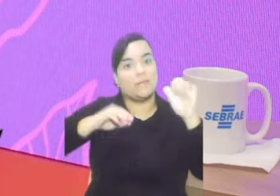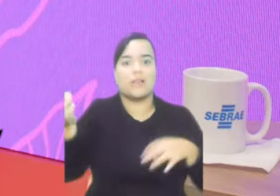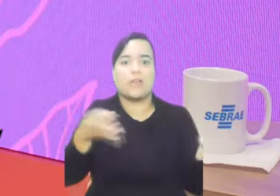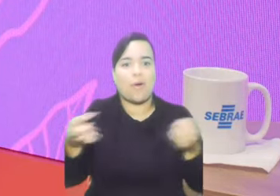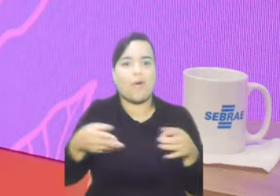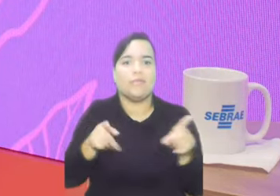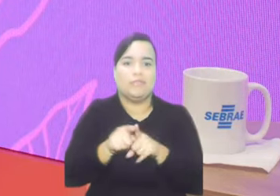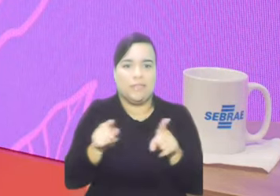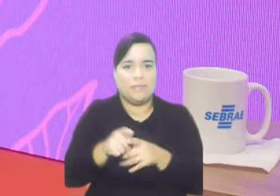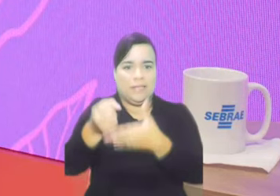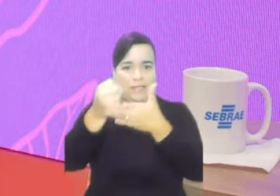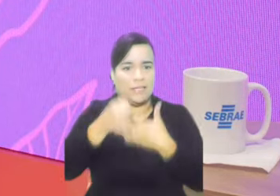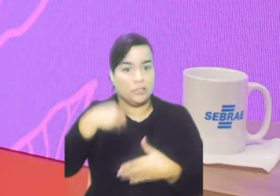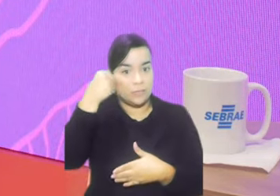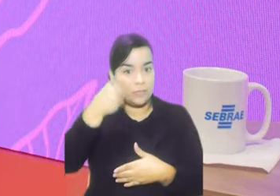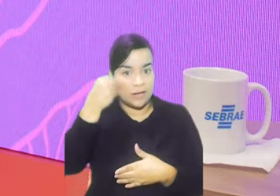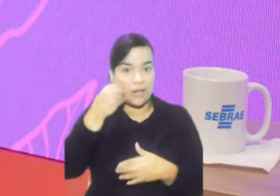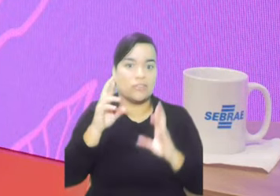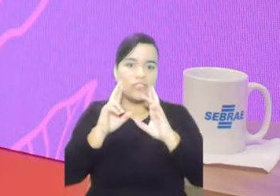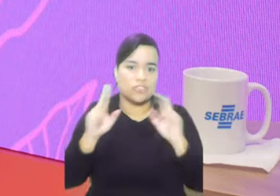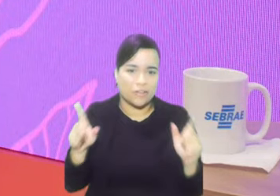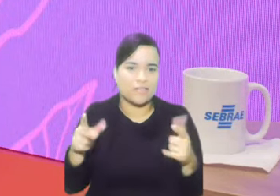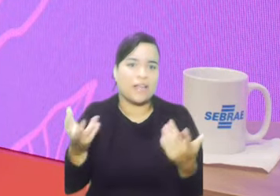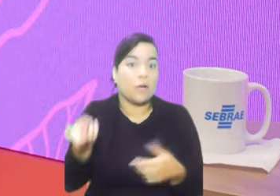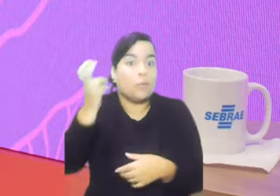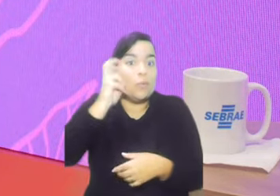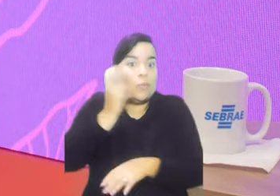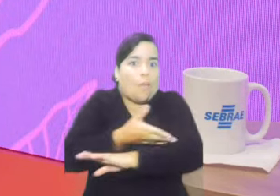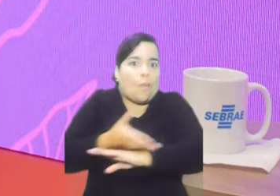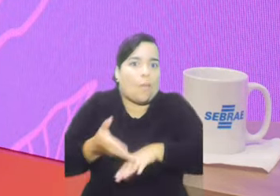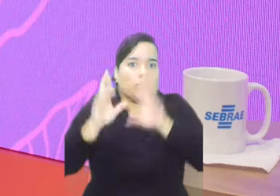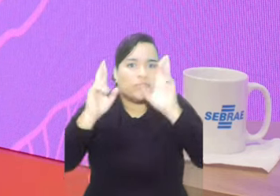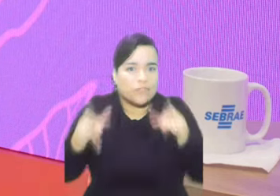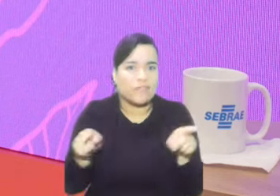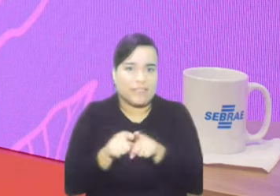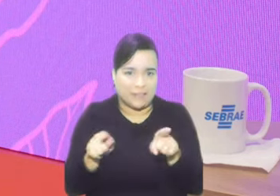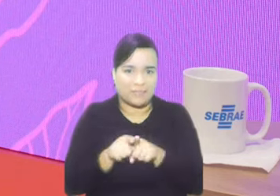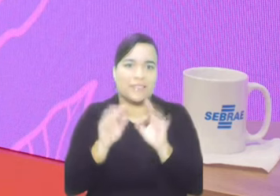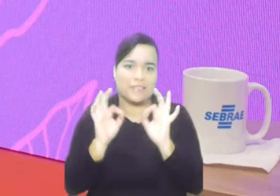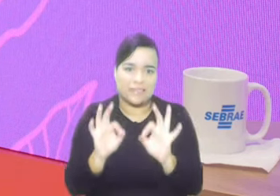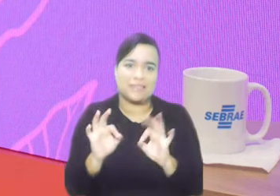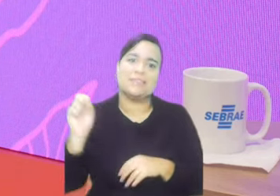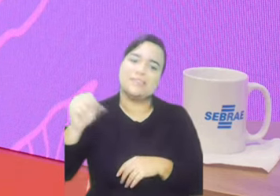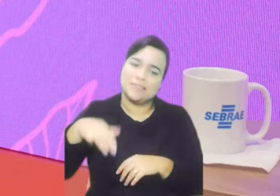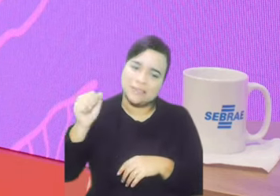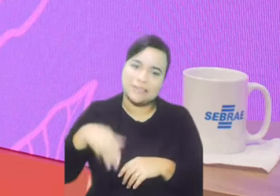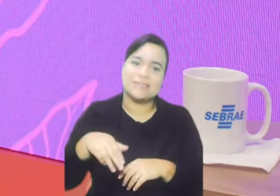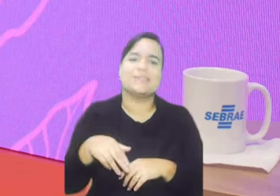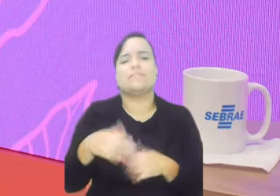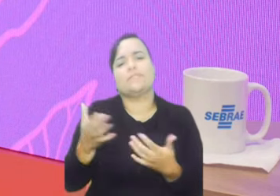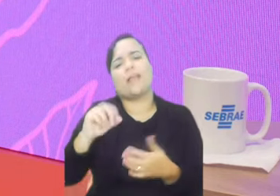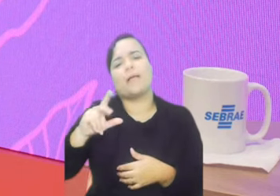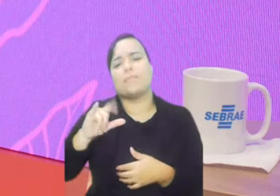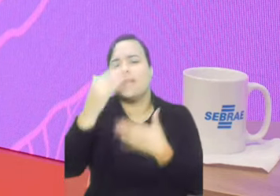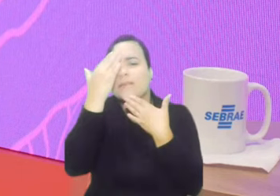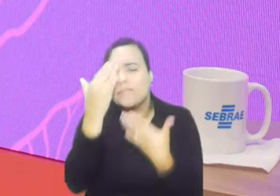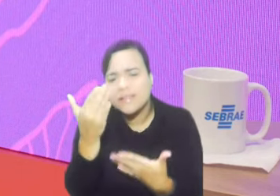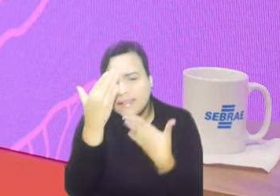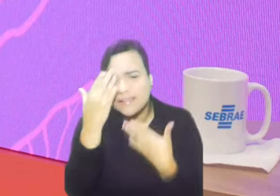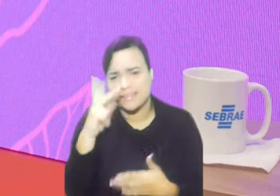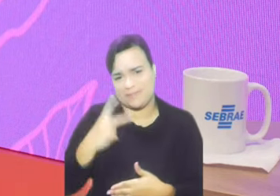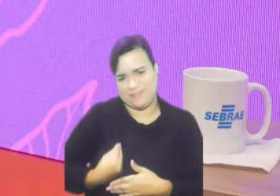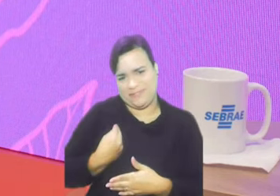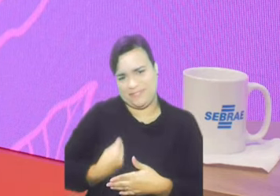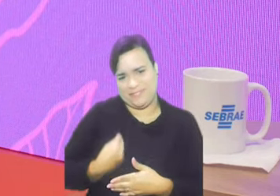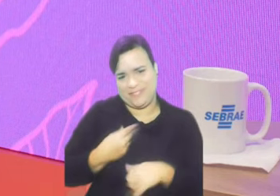trazem experiências diferentes, de uma cultura diferente. Camila, muito obrigada pela